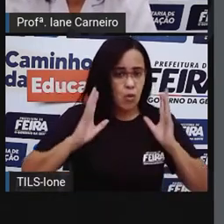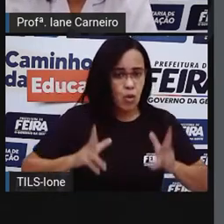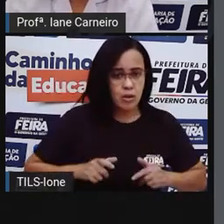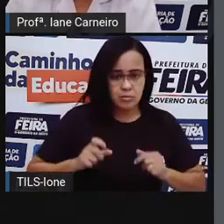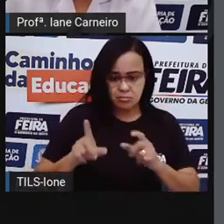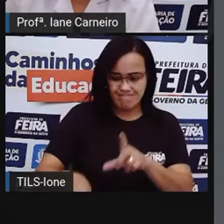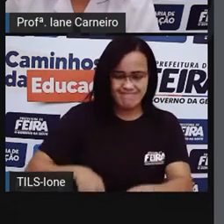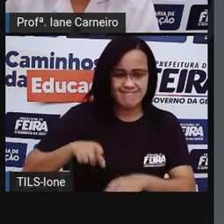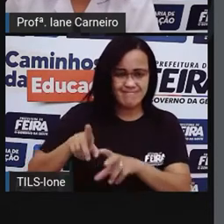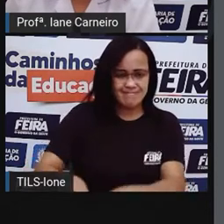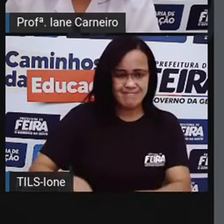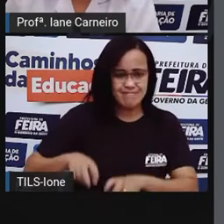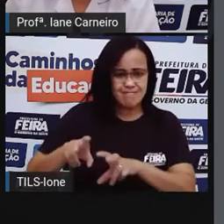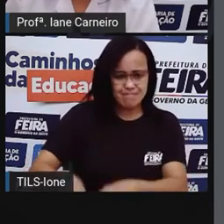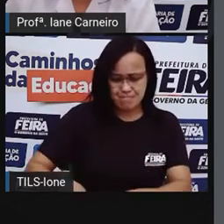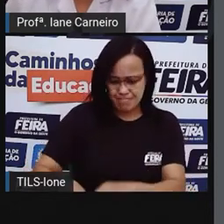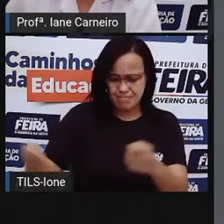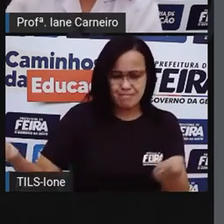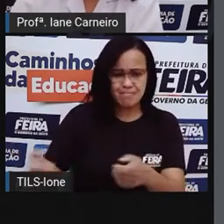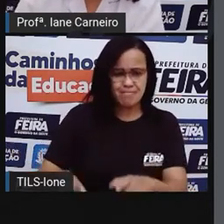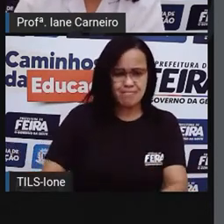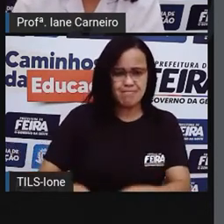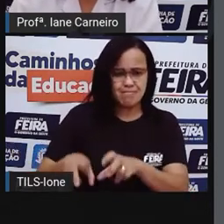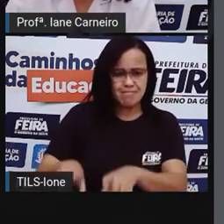Já estava saboreando aqui, ó, pensando no milho lá.